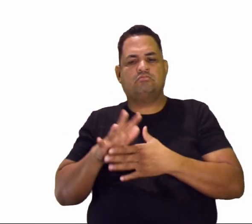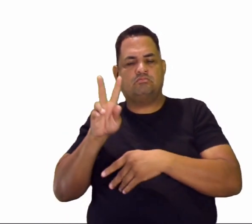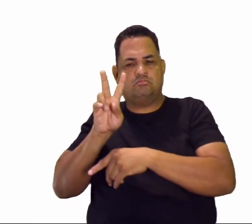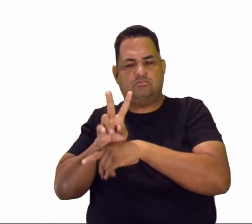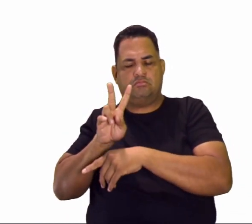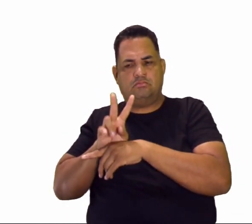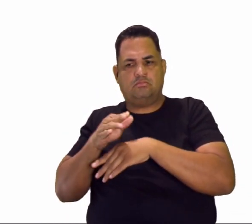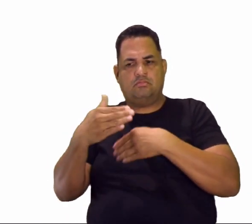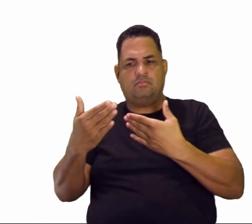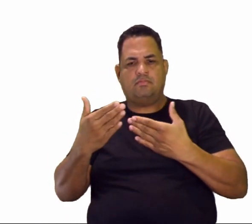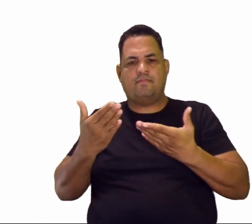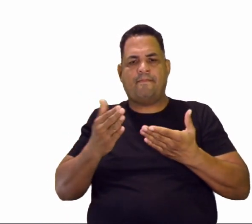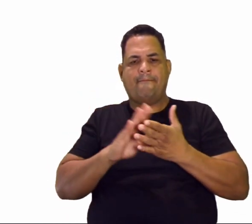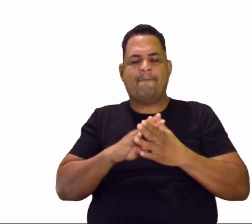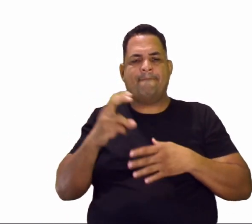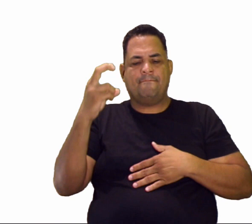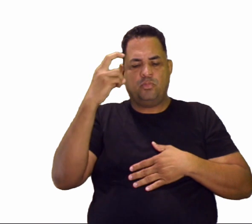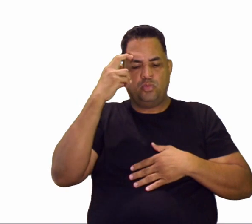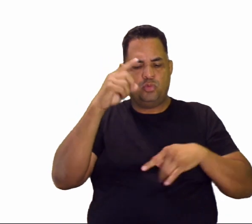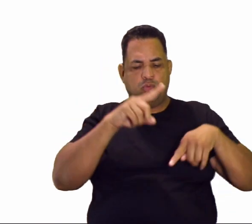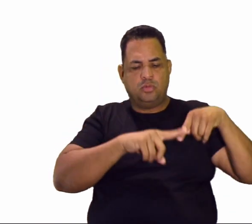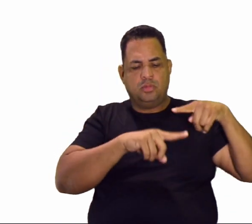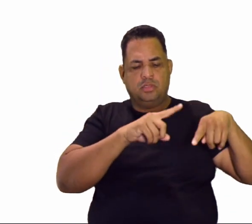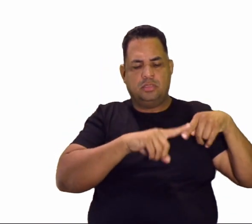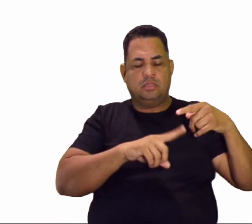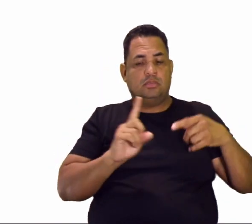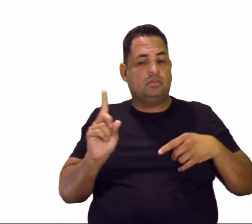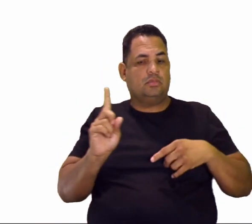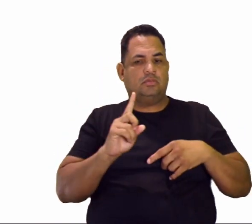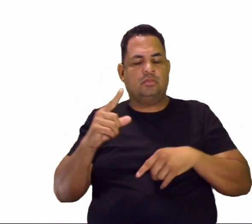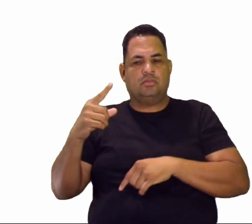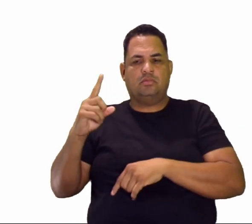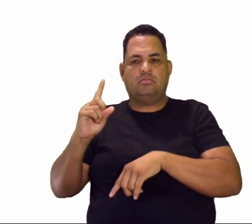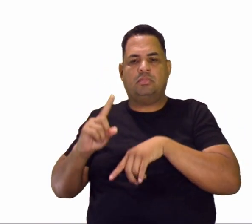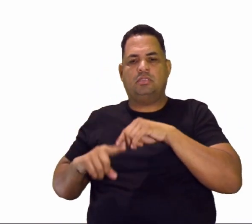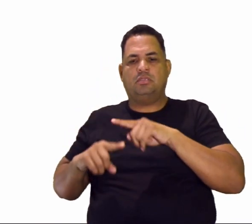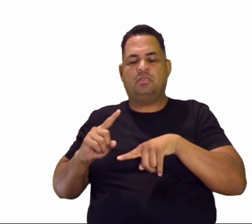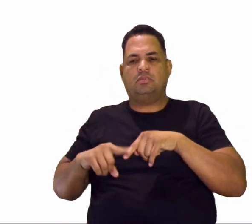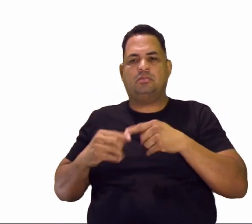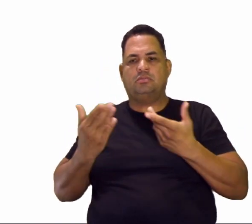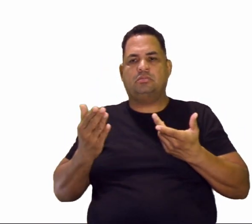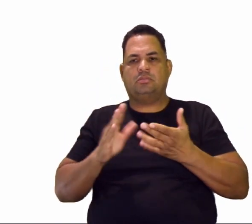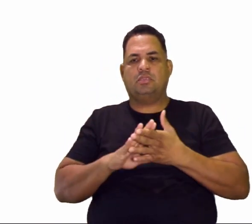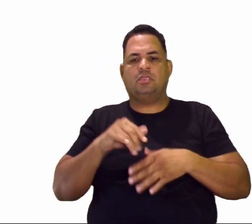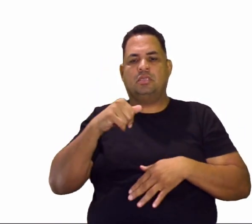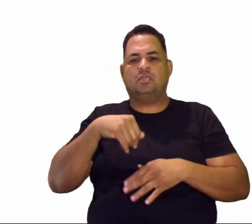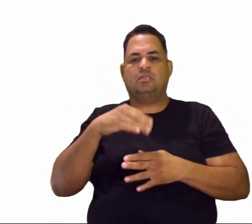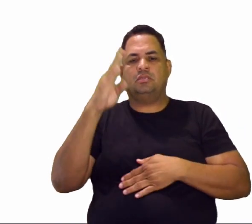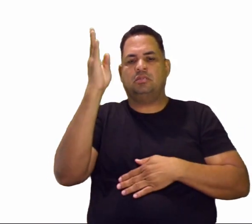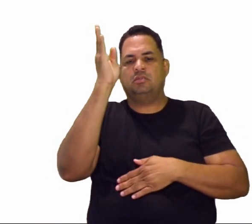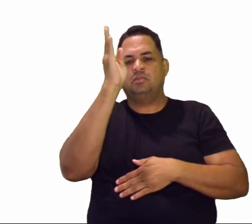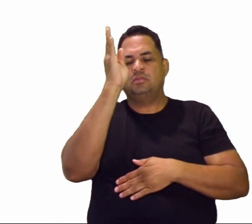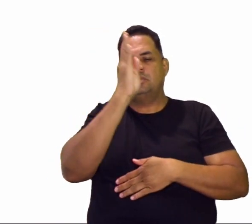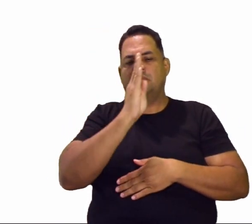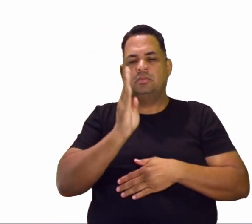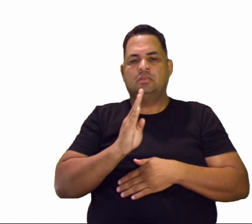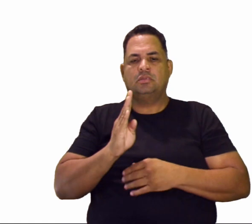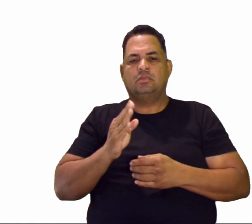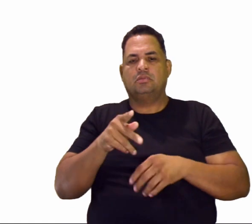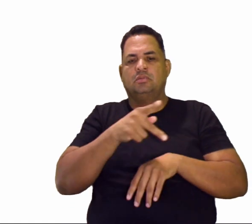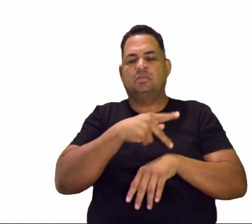a cultura material quanto a imaterial aí, aqui no nosso país, né? Um órgão federal